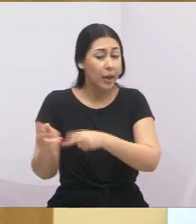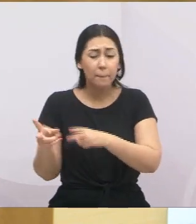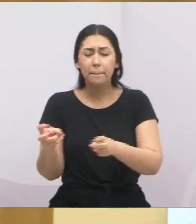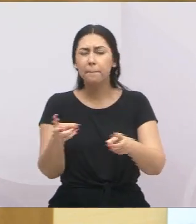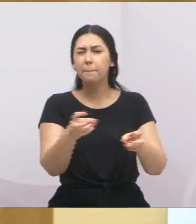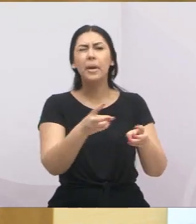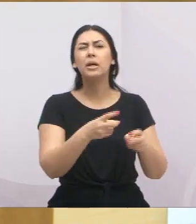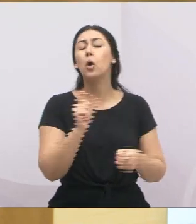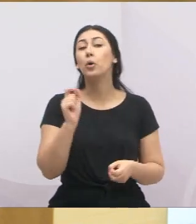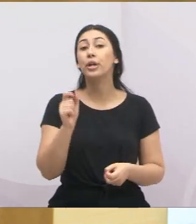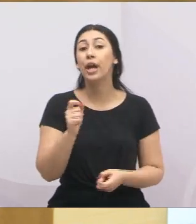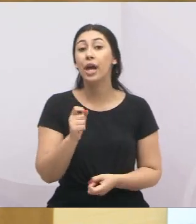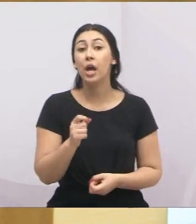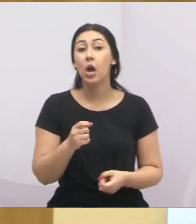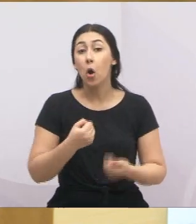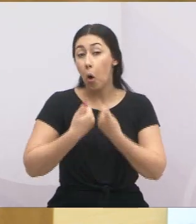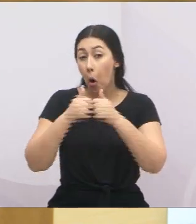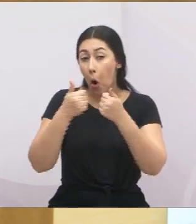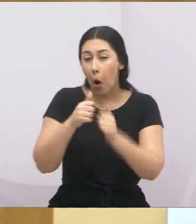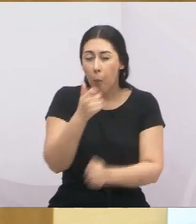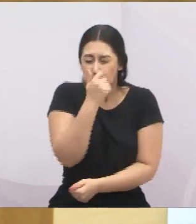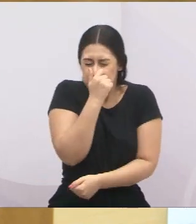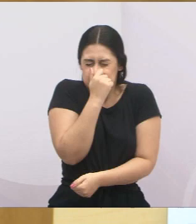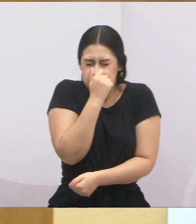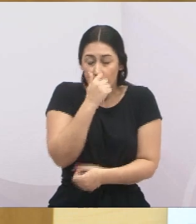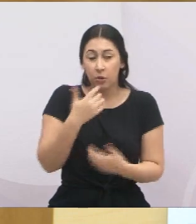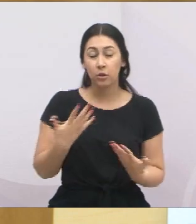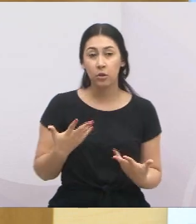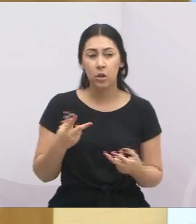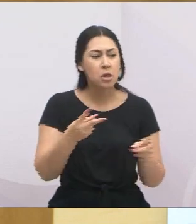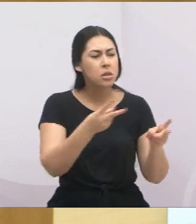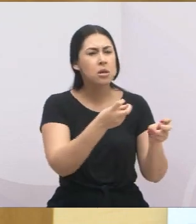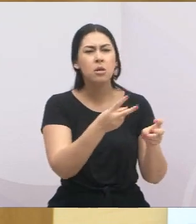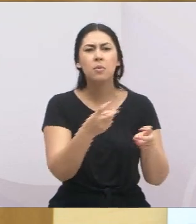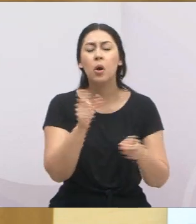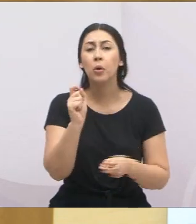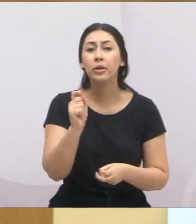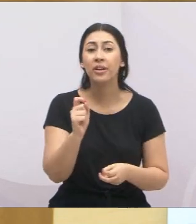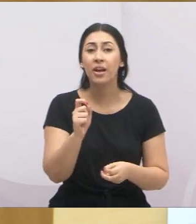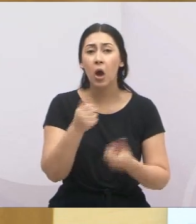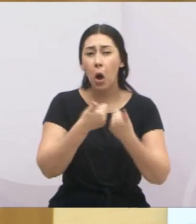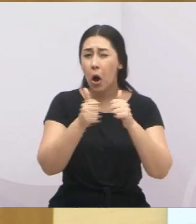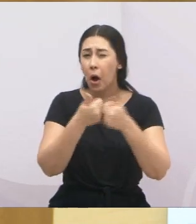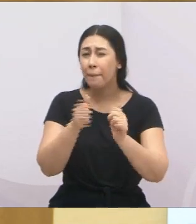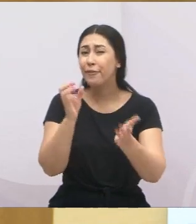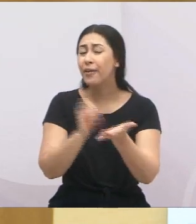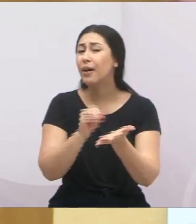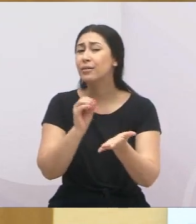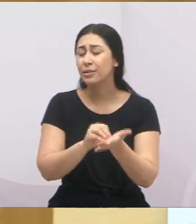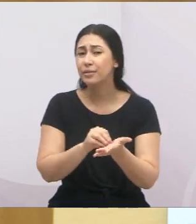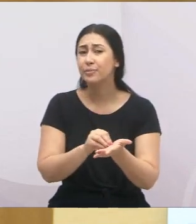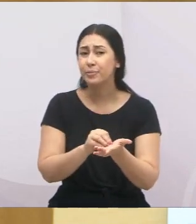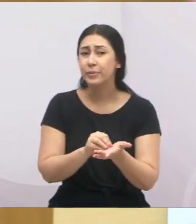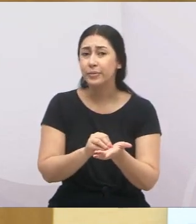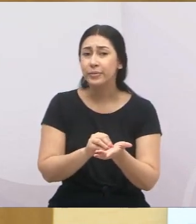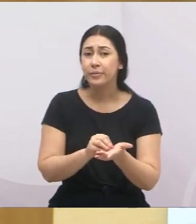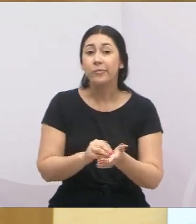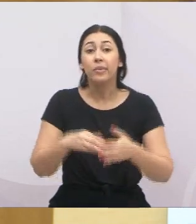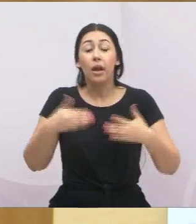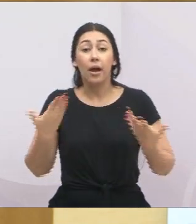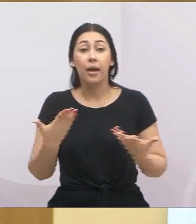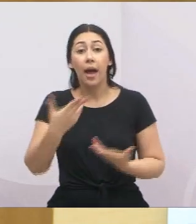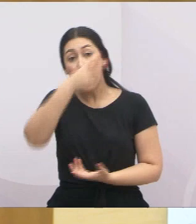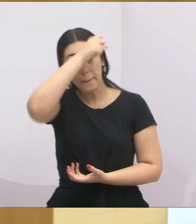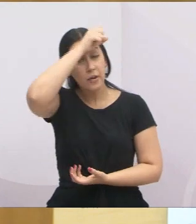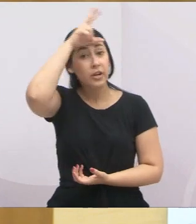nessa cidade que os ônibus estão andando abarrotados de gente? Quem não está vendo aqui que está faltando ônibus nas linhas? E aí não pode uma prefeitura